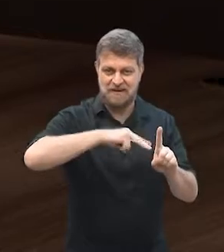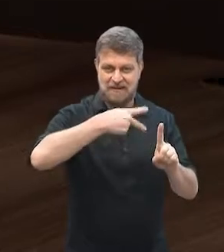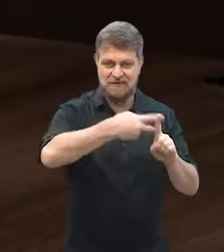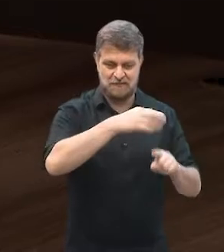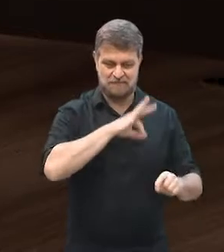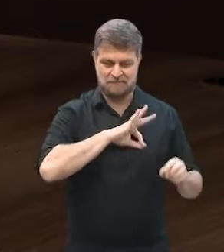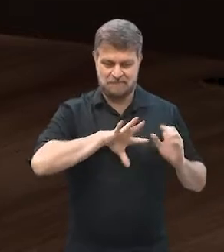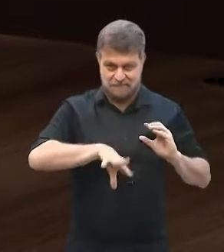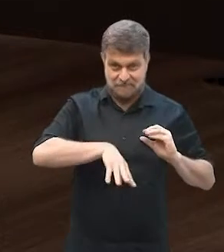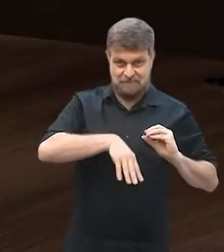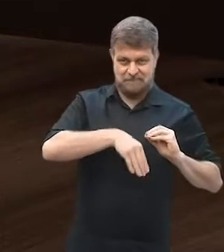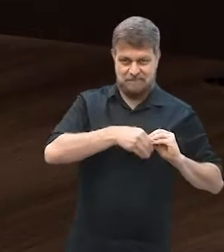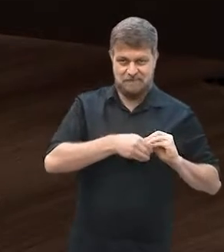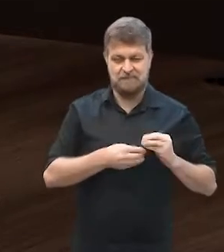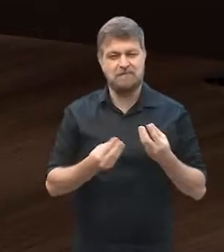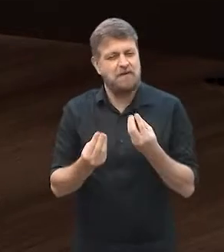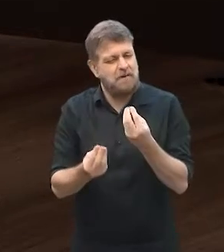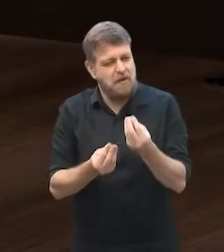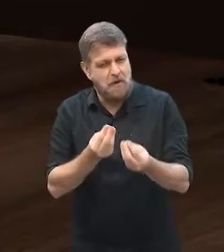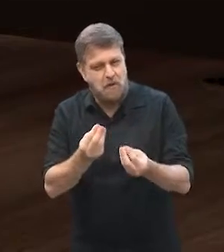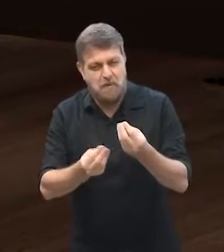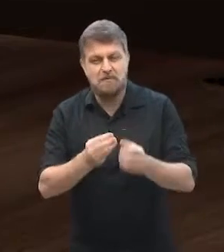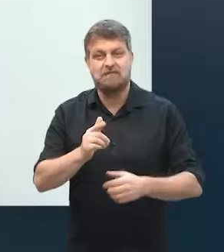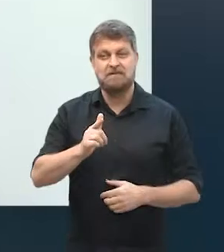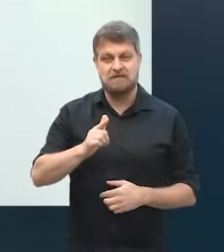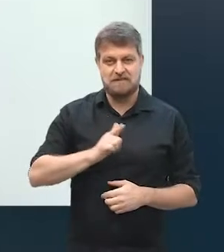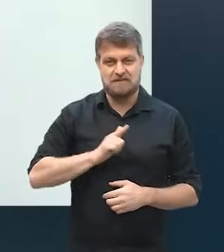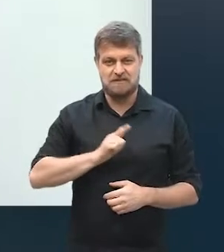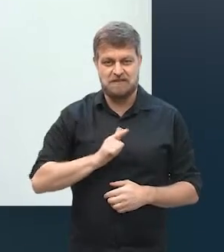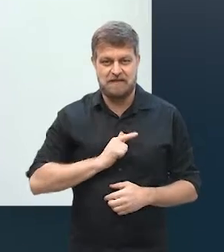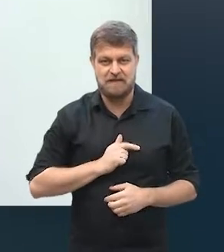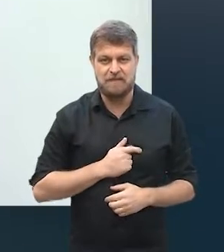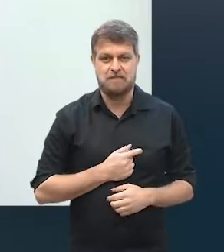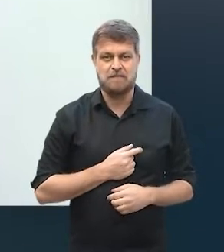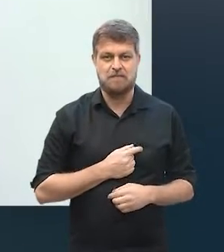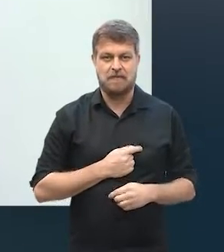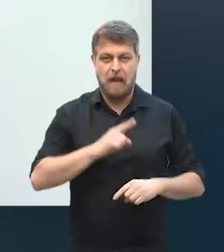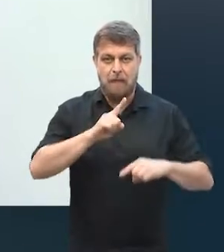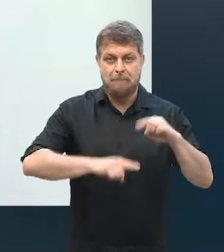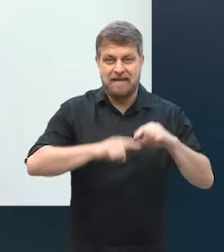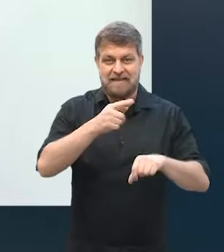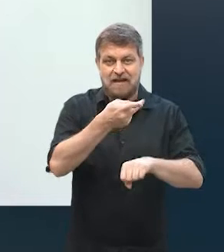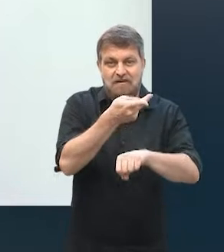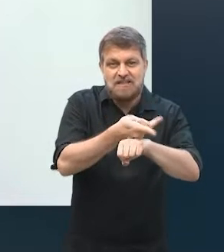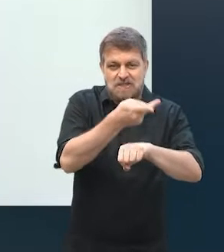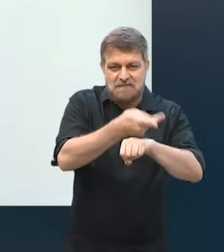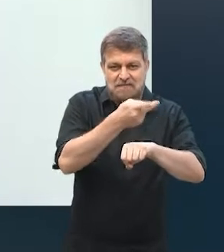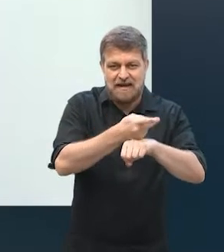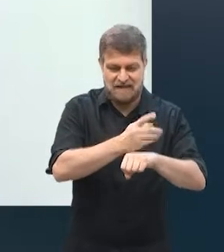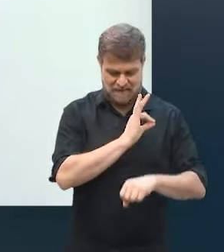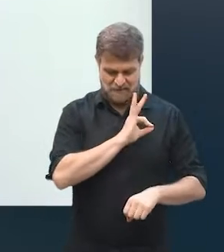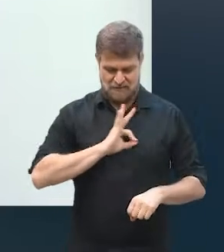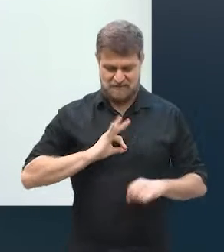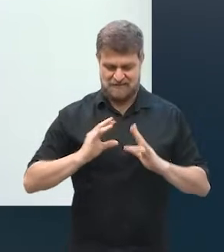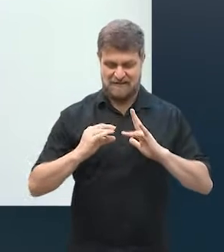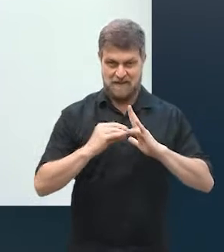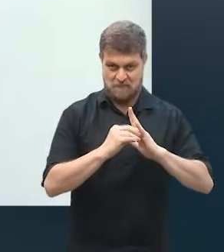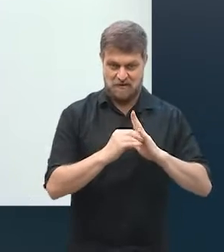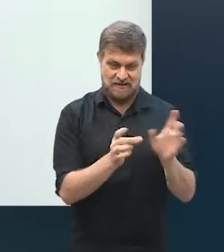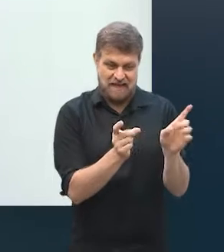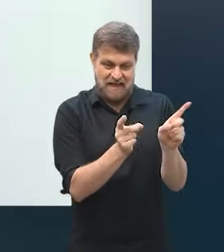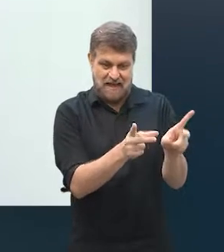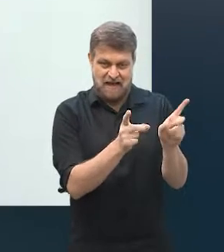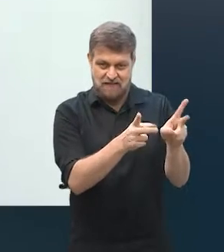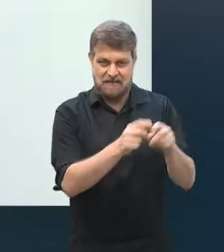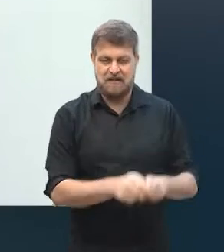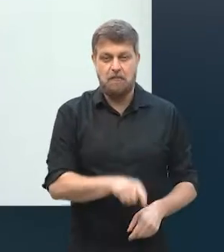né, através de uma função de revendedora, né, de acessórios em prata, de uma pessoa que eu já